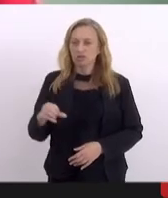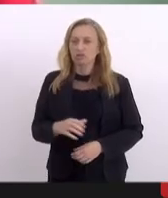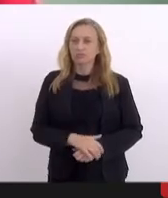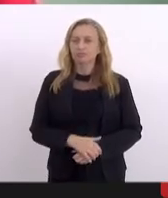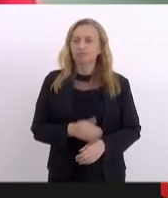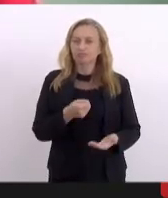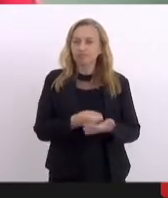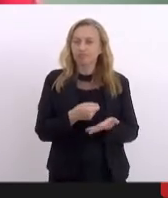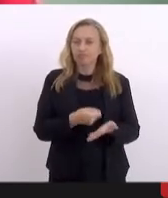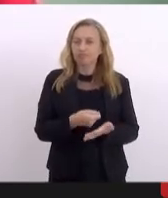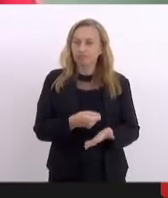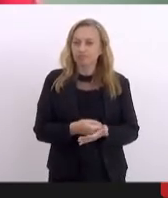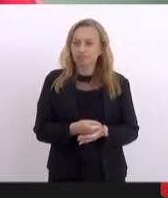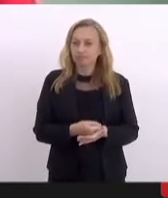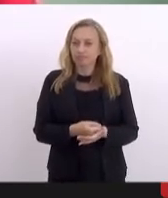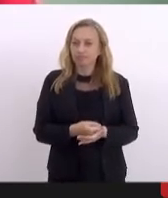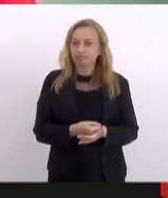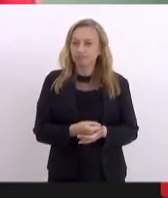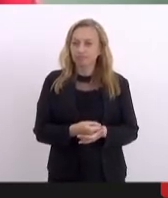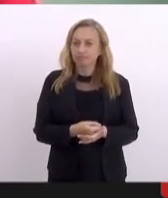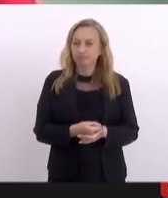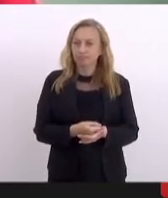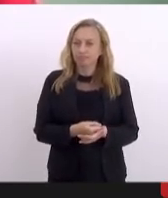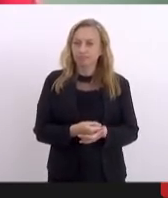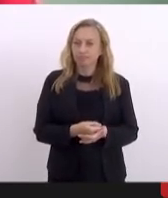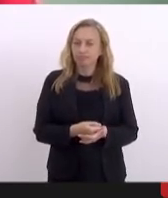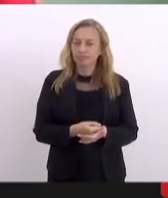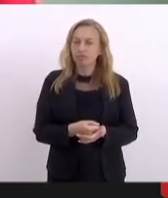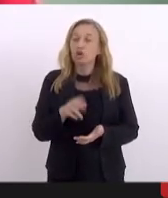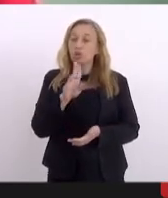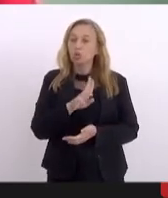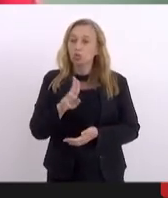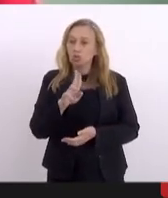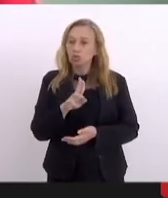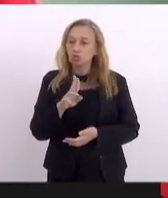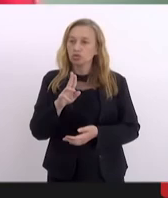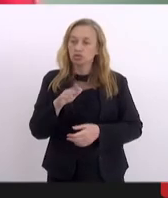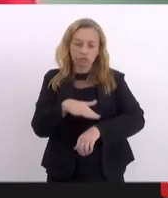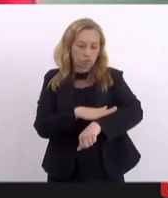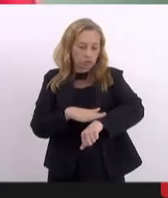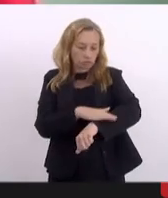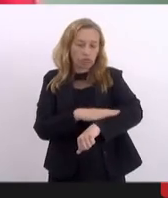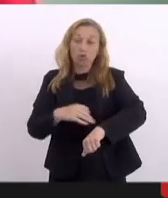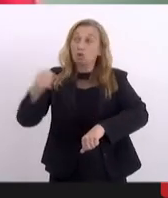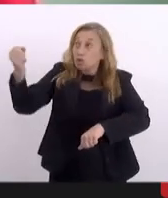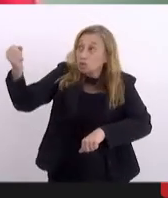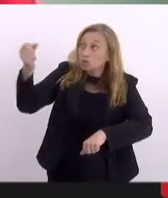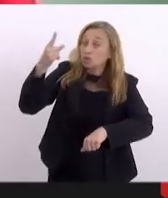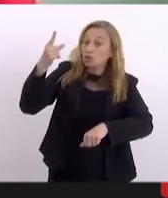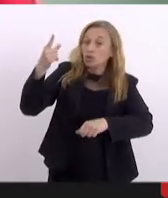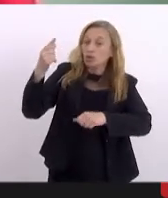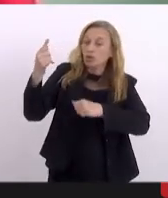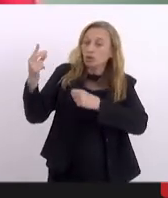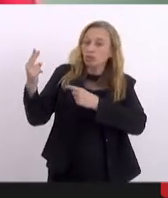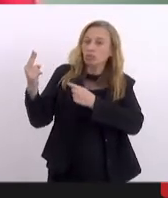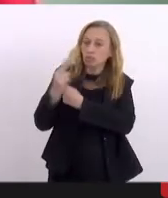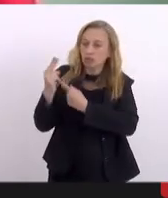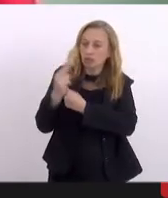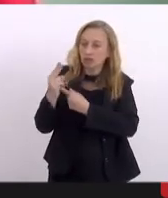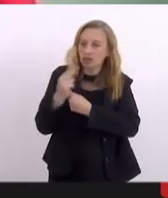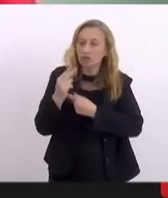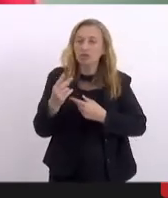sobre a obrigatoriedade de fornecimento de protetor solar para pessoas que fazem ou concluíram o